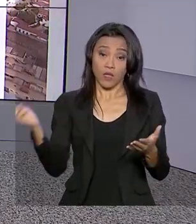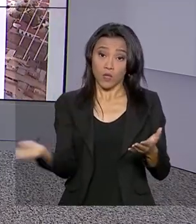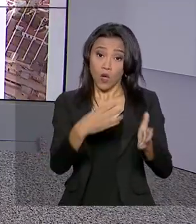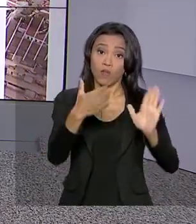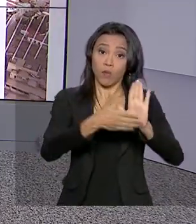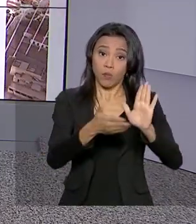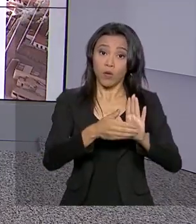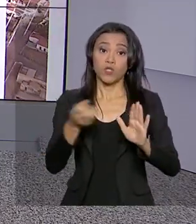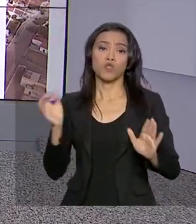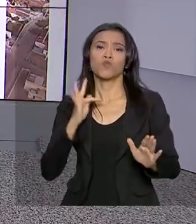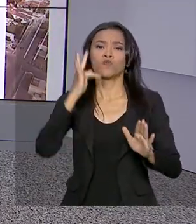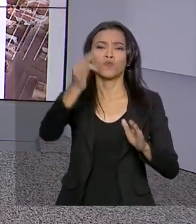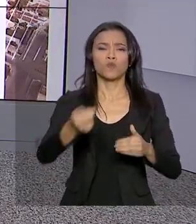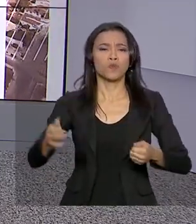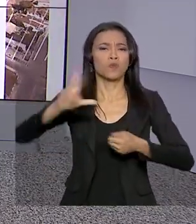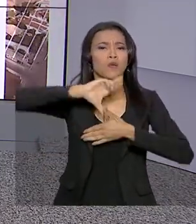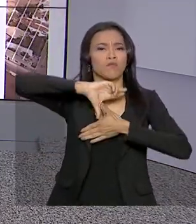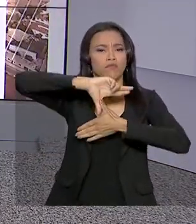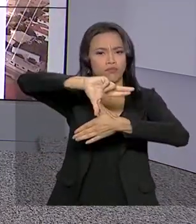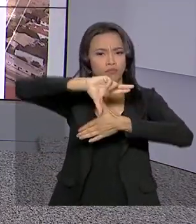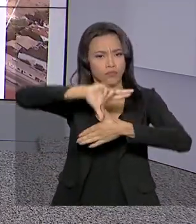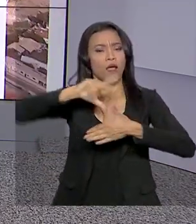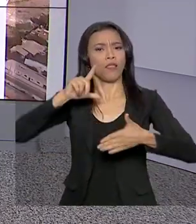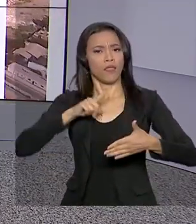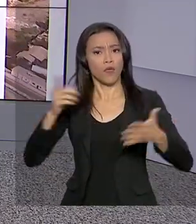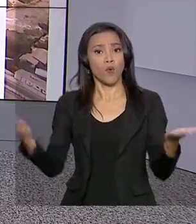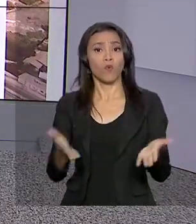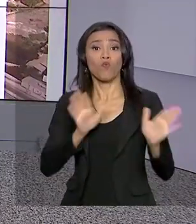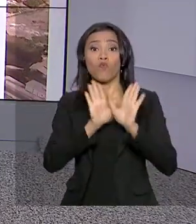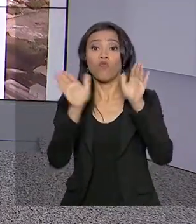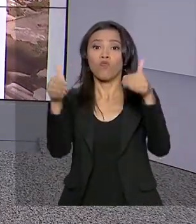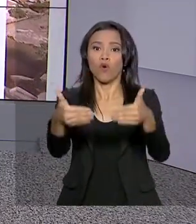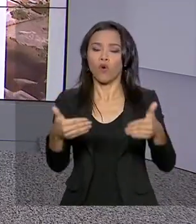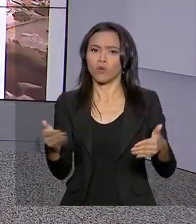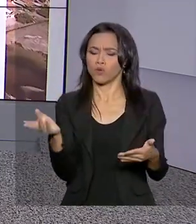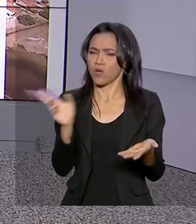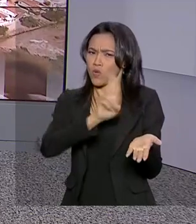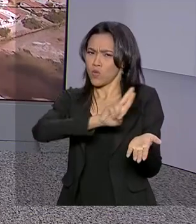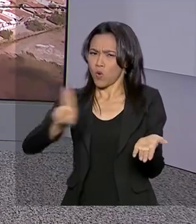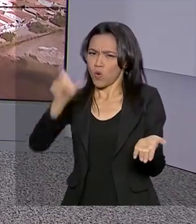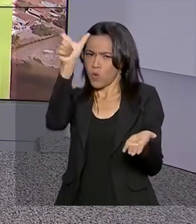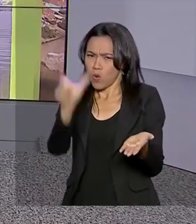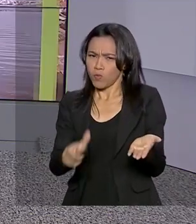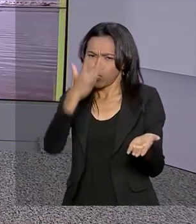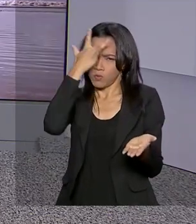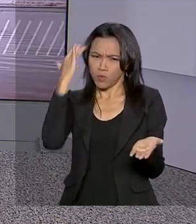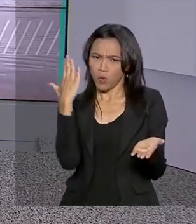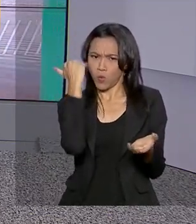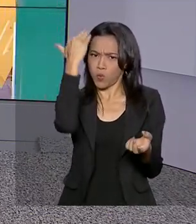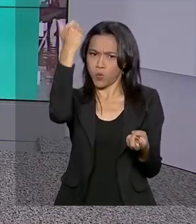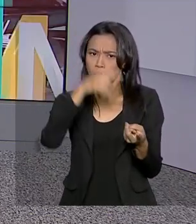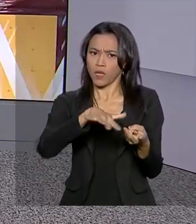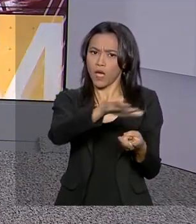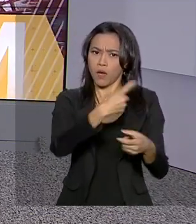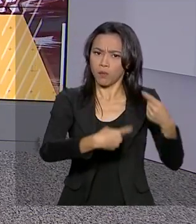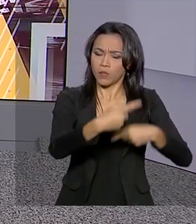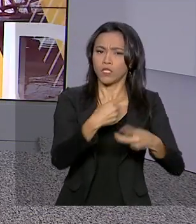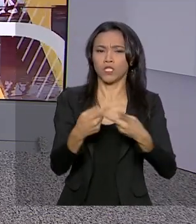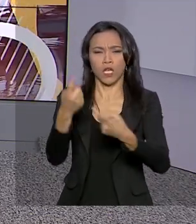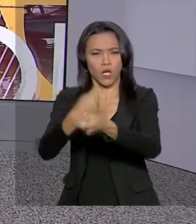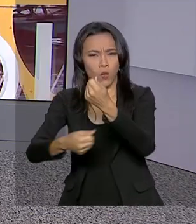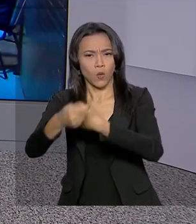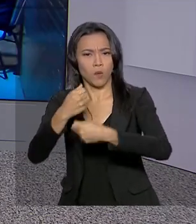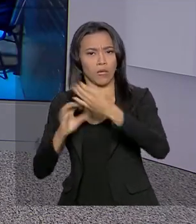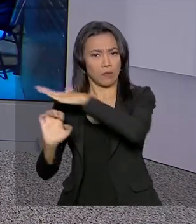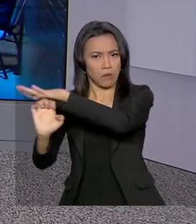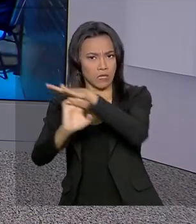tema hoje do Fórum Brasil Summit, que reúne os mais importantes nomes do cenário político, econômico e empresarial do país. Quem está